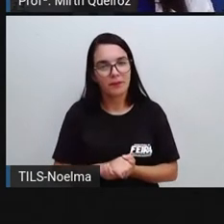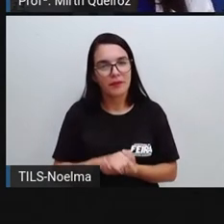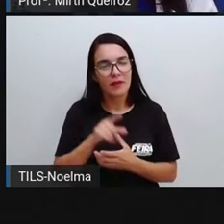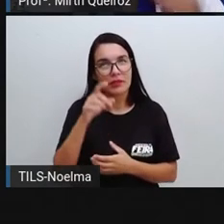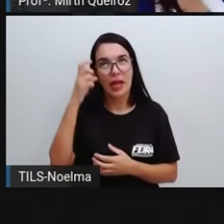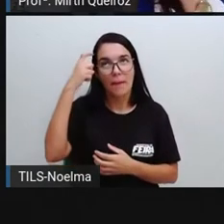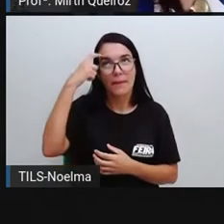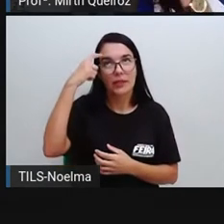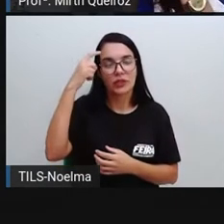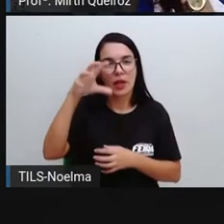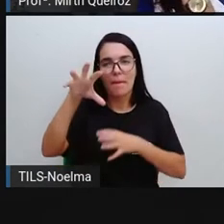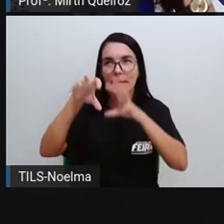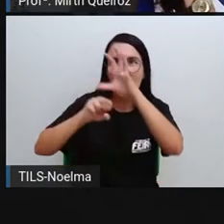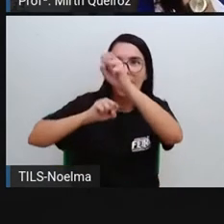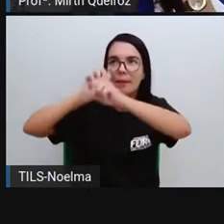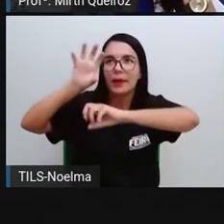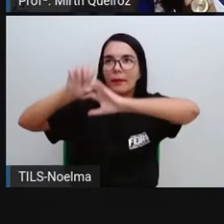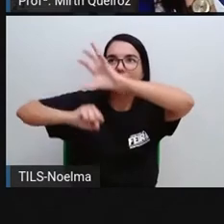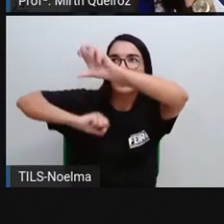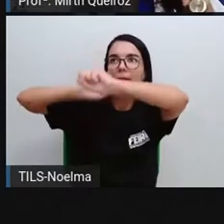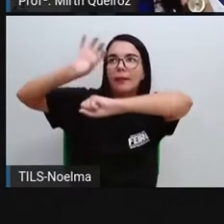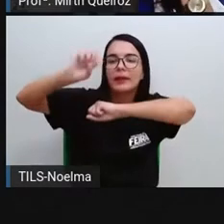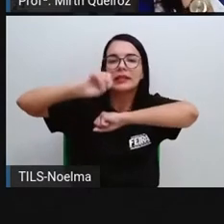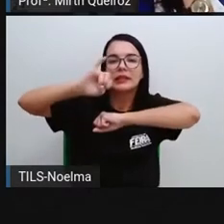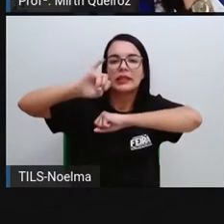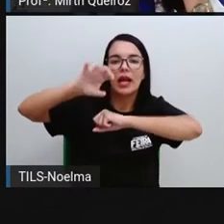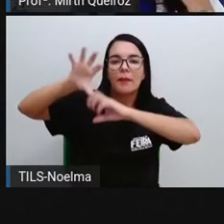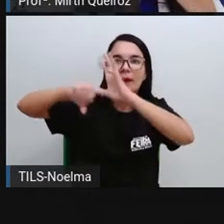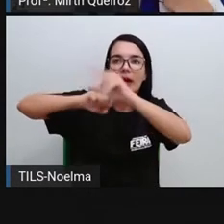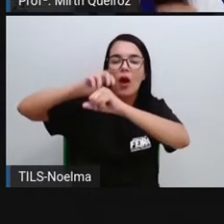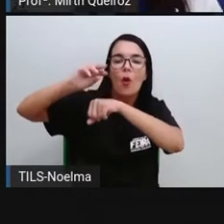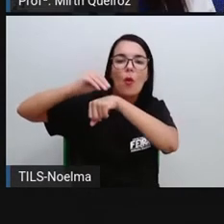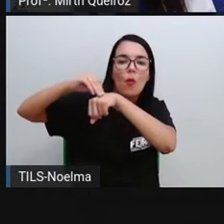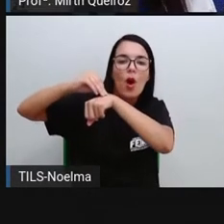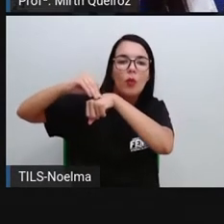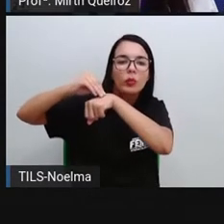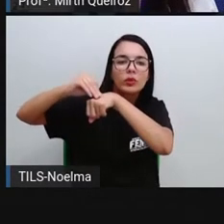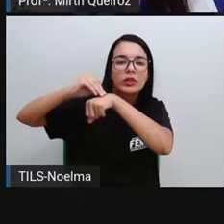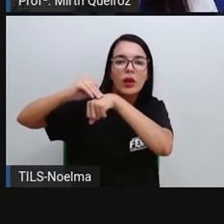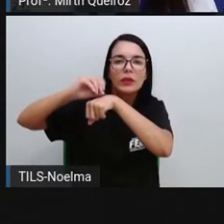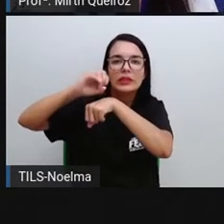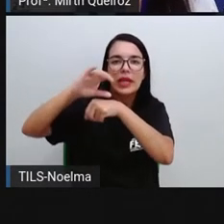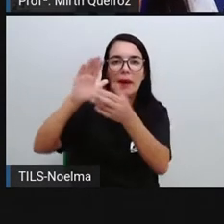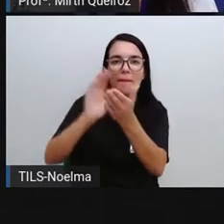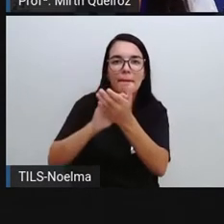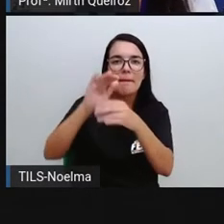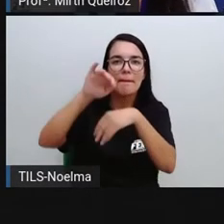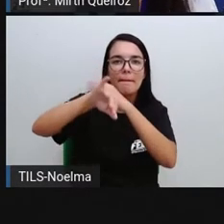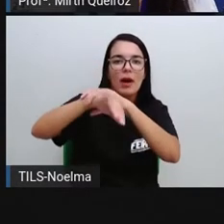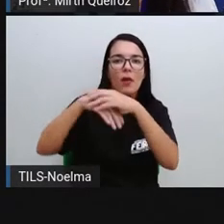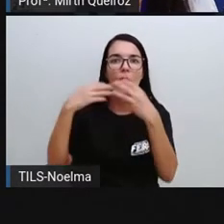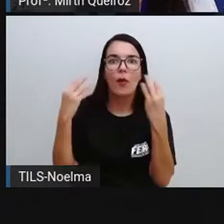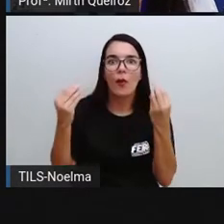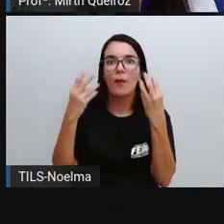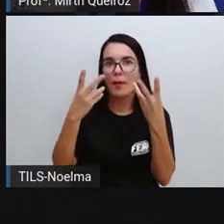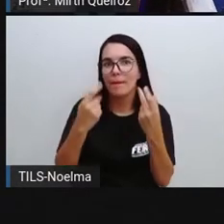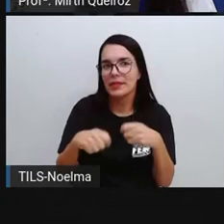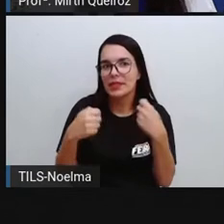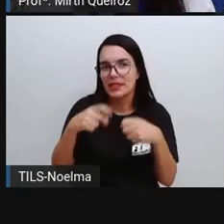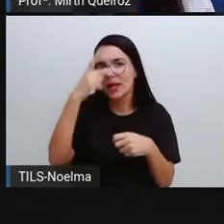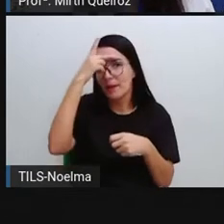coletar, se fosse para retirar todo esse algodão de forma manual, como seria complicado, né?